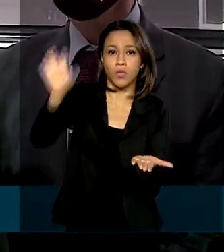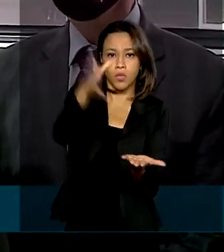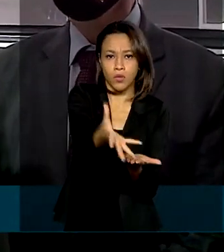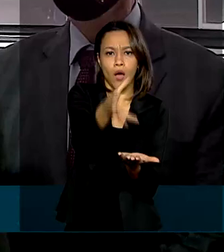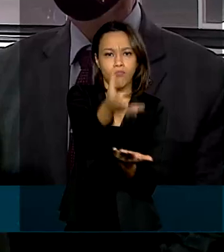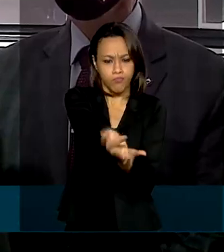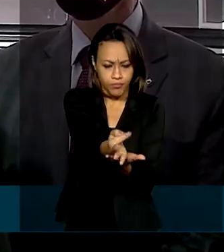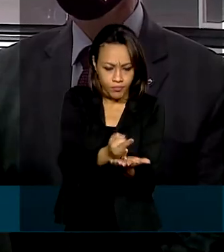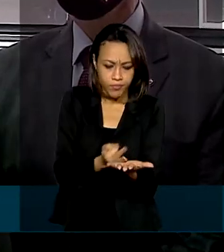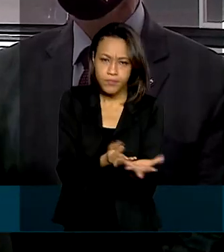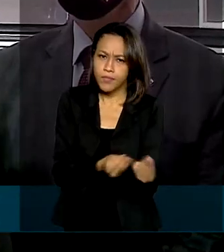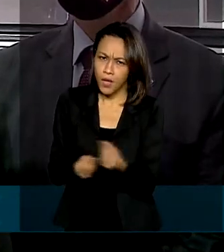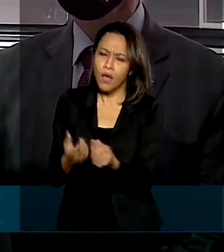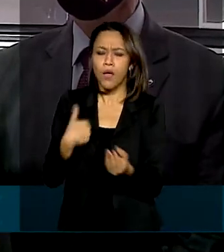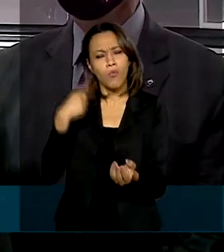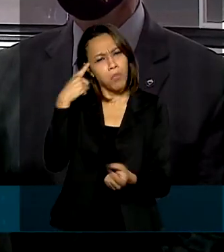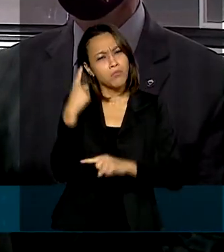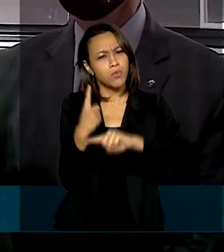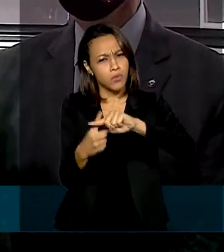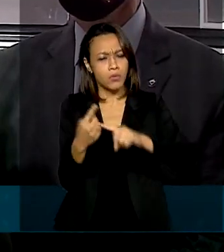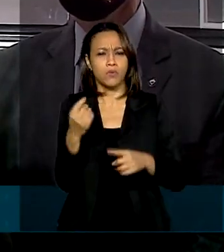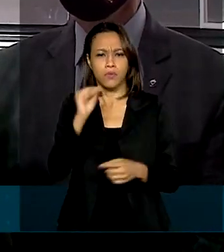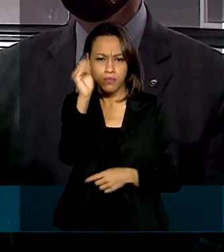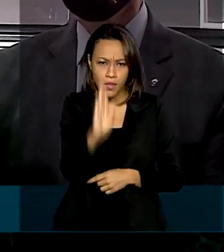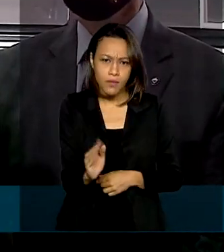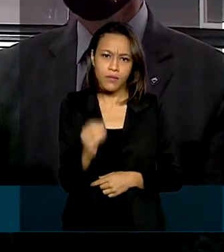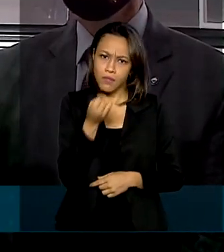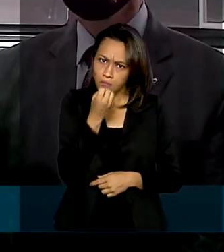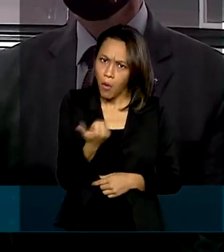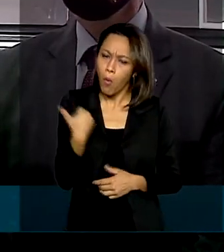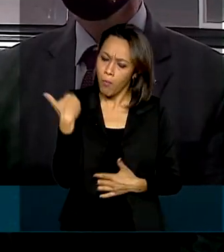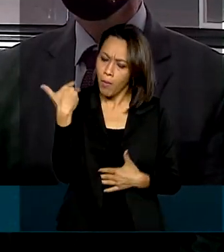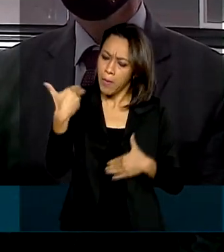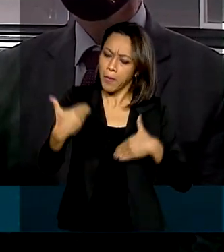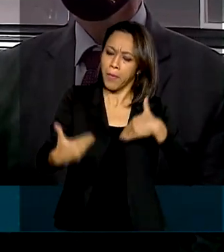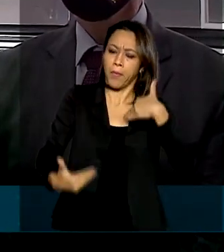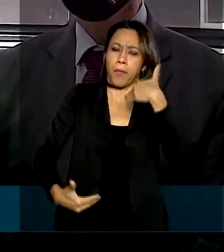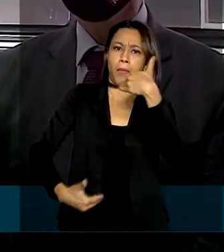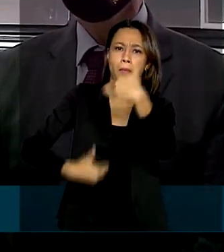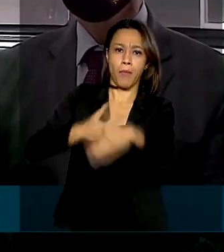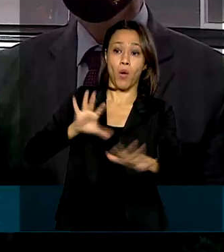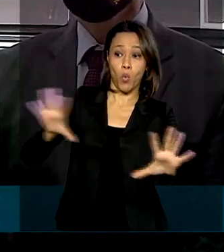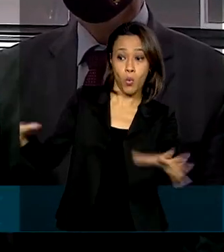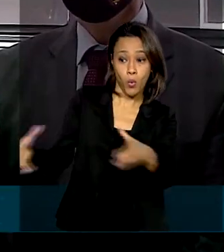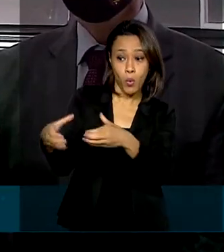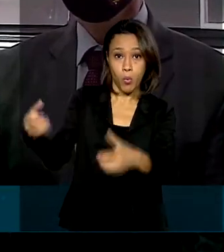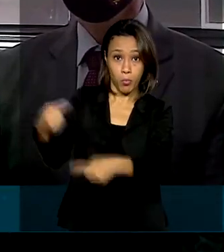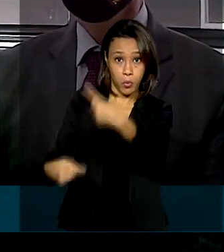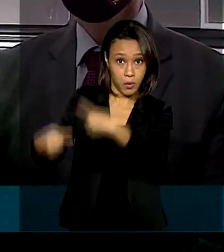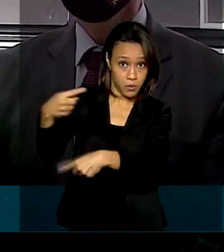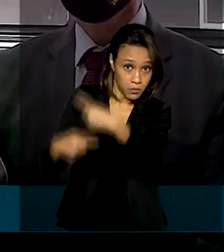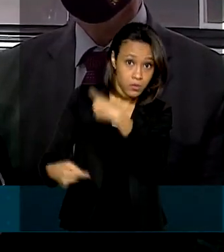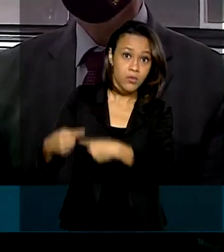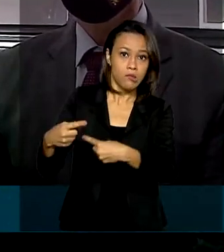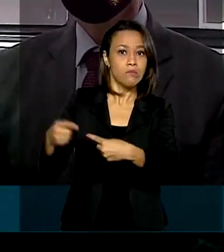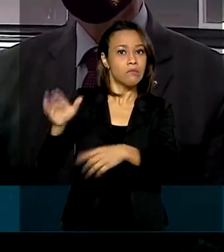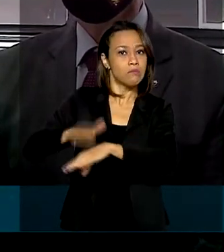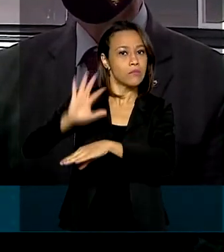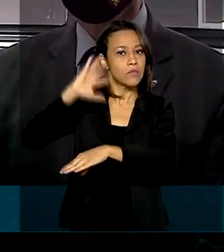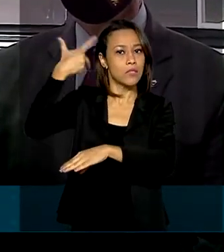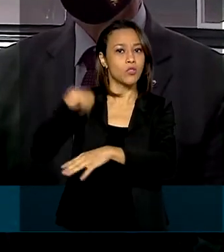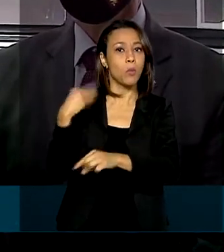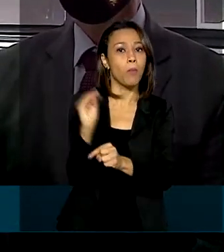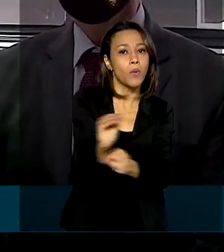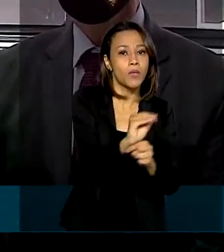continuo otimista, acho que o Brasil está reagindo bem, a classe política mostrou que tem decisão e protegeu a saúde